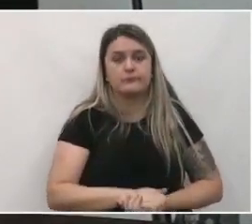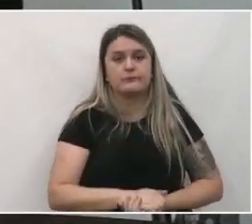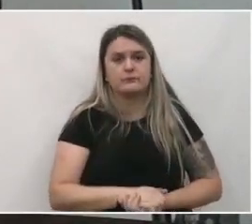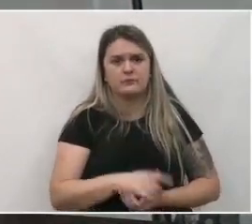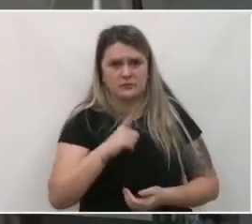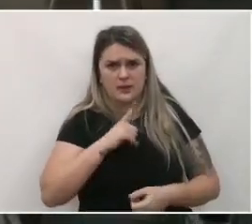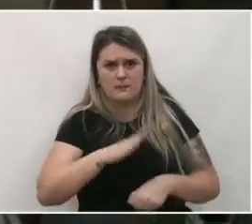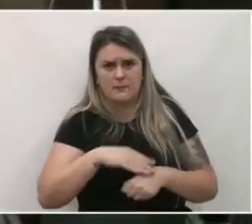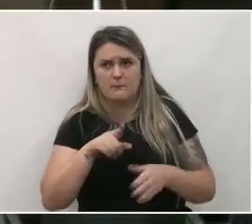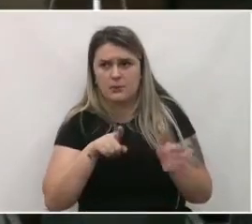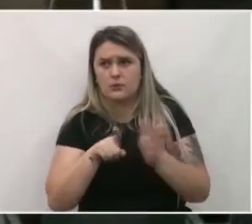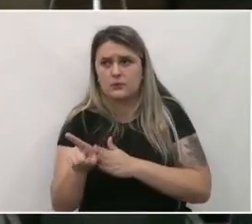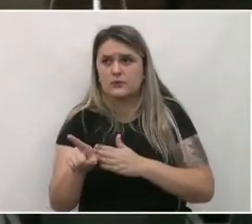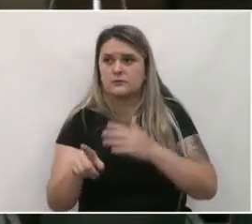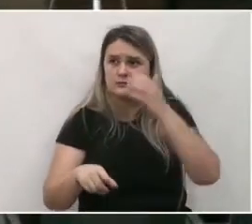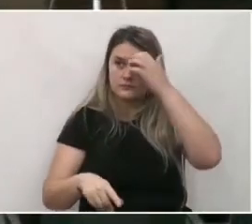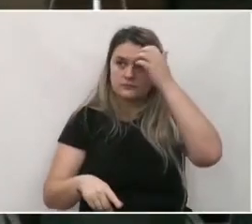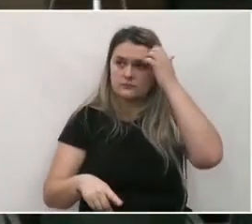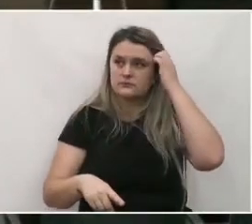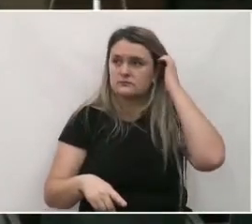Você tem mais um? Pode ir ali.